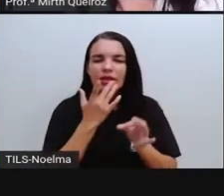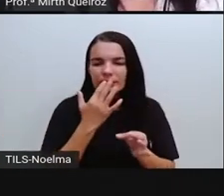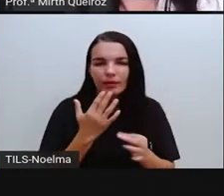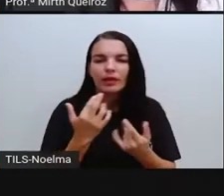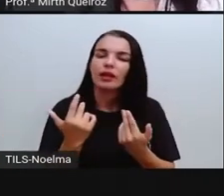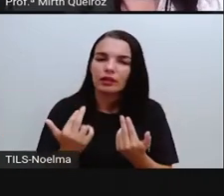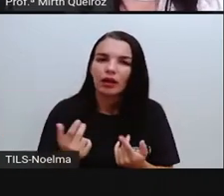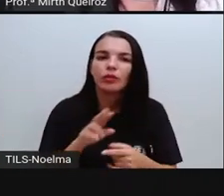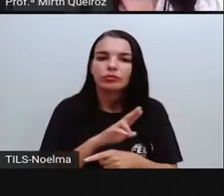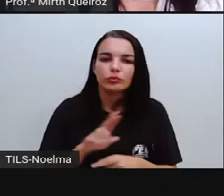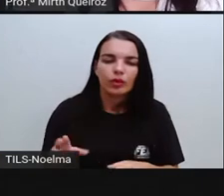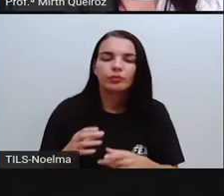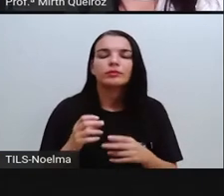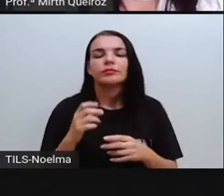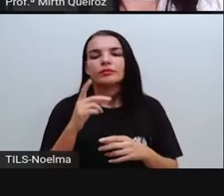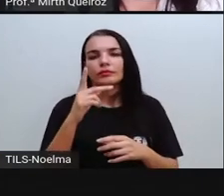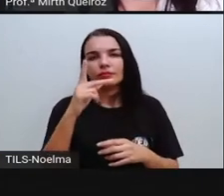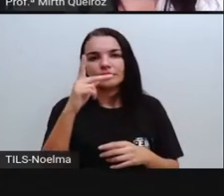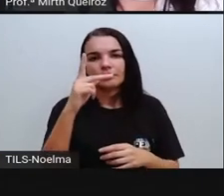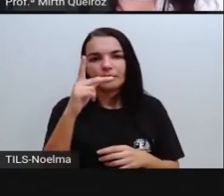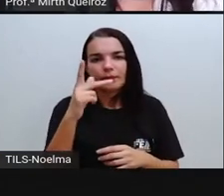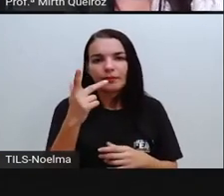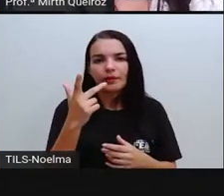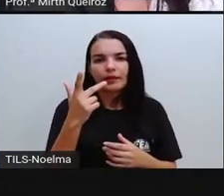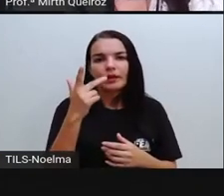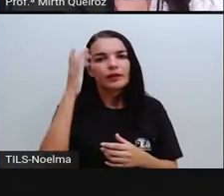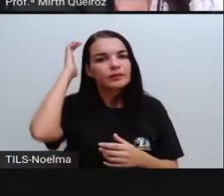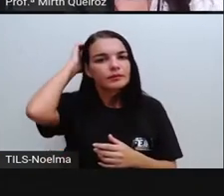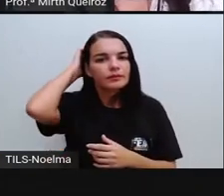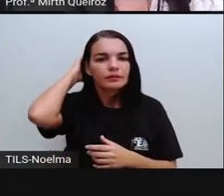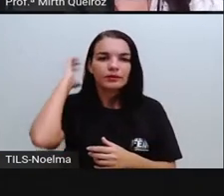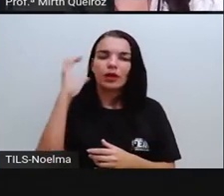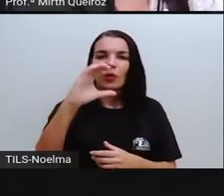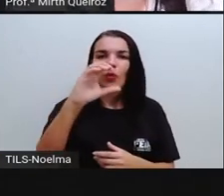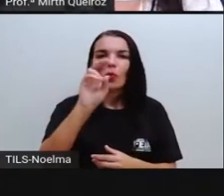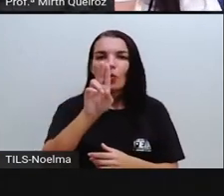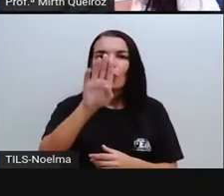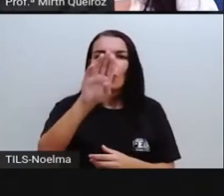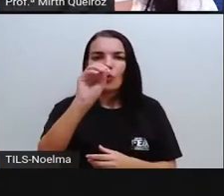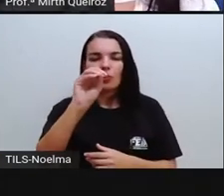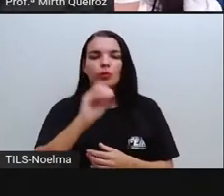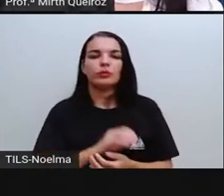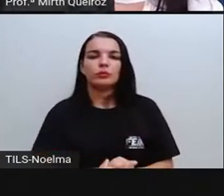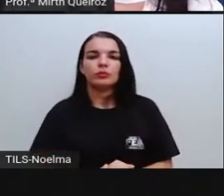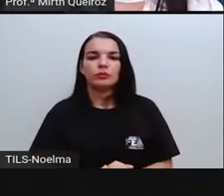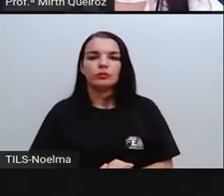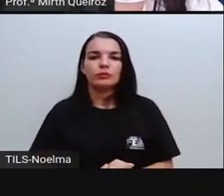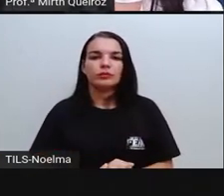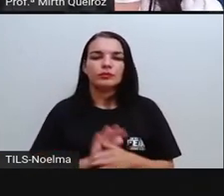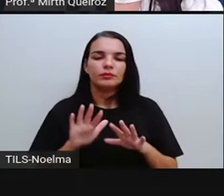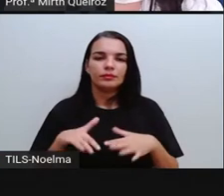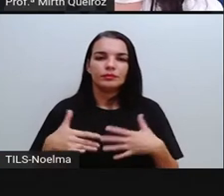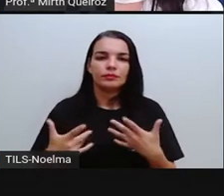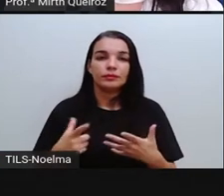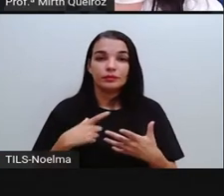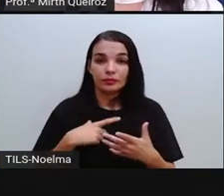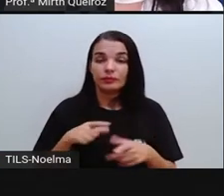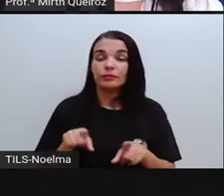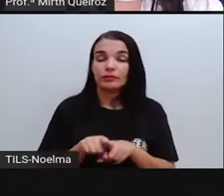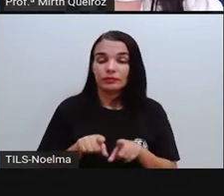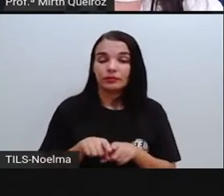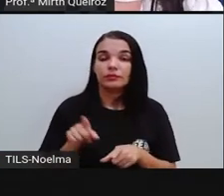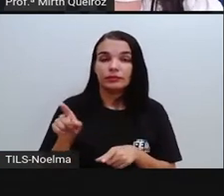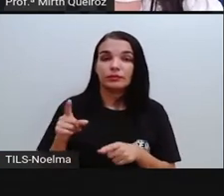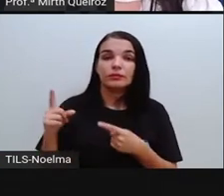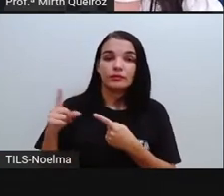separadas ali, cada face com uma cor diferente. Esse cubo é um tipo de poliedro, né?